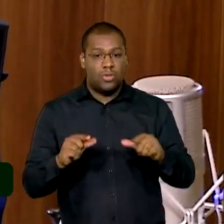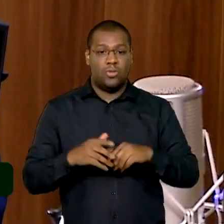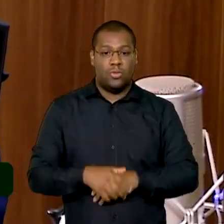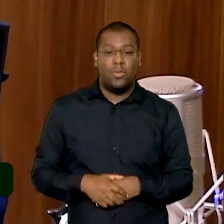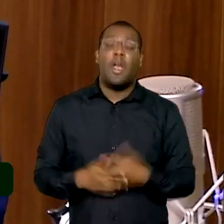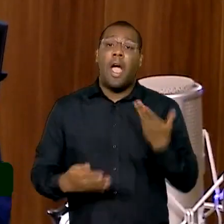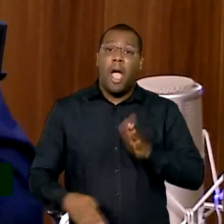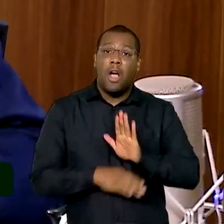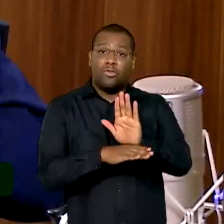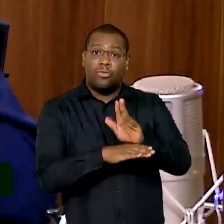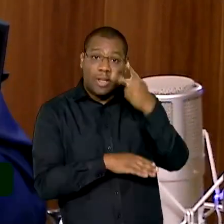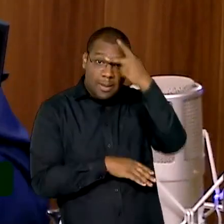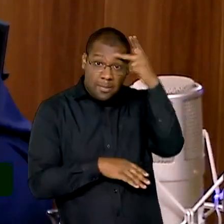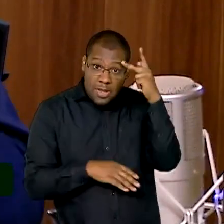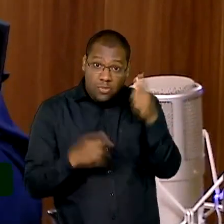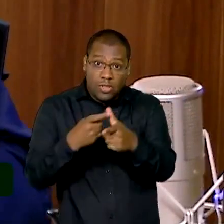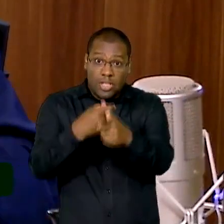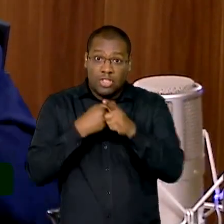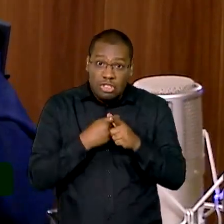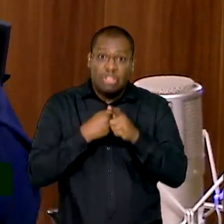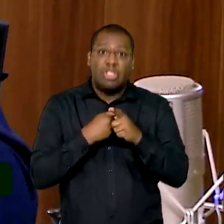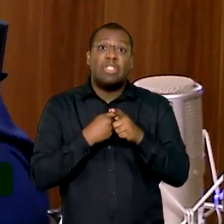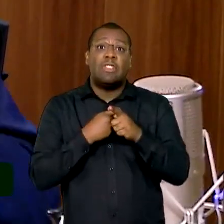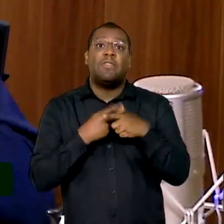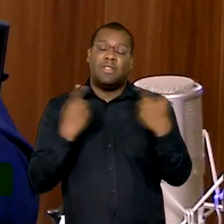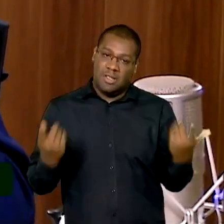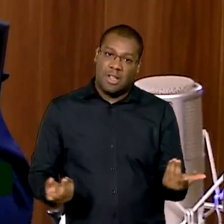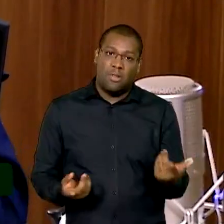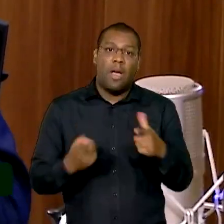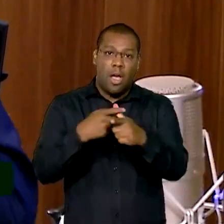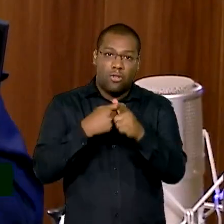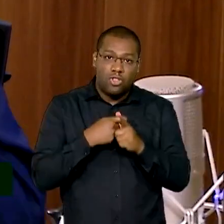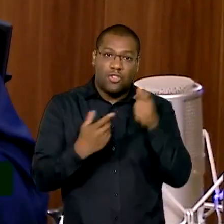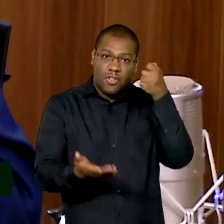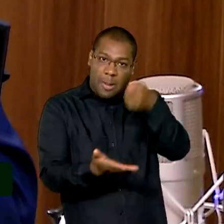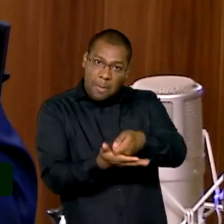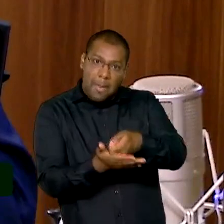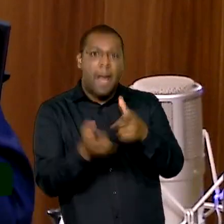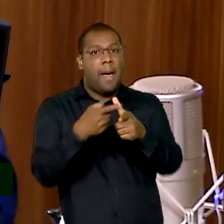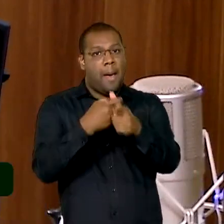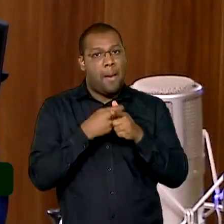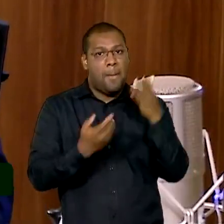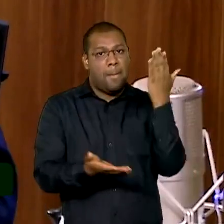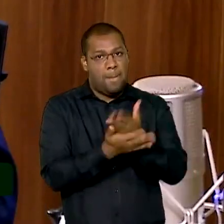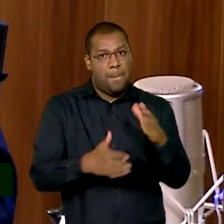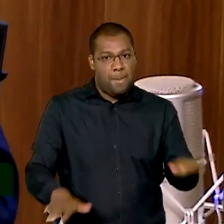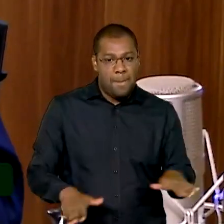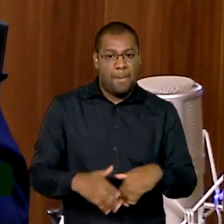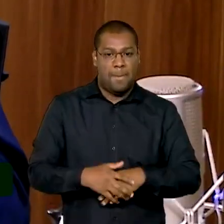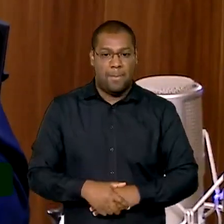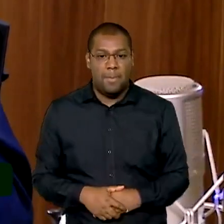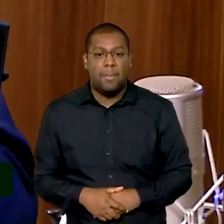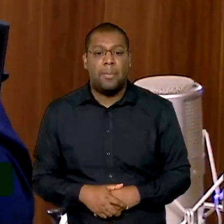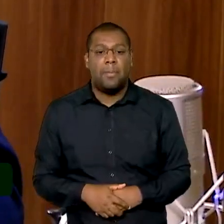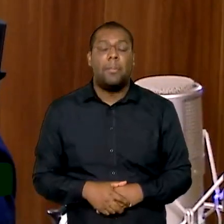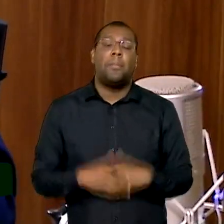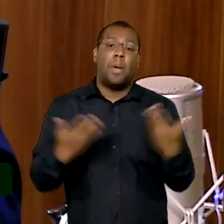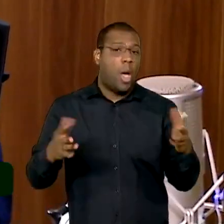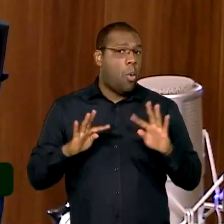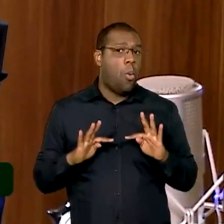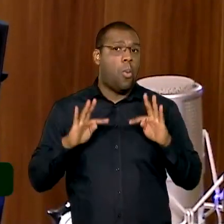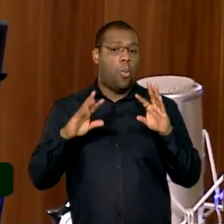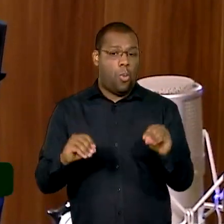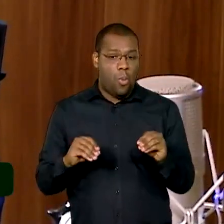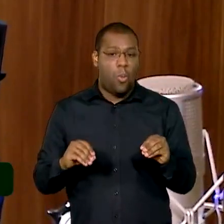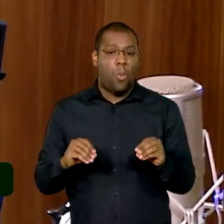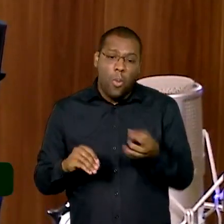endividadas. E o programa de aceleração do crescimento, então tudo isso resultou numa orquestra